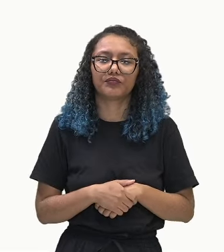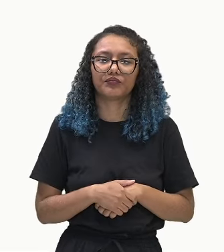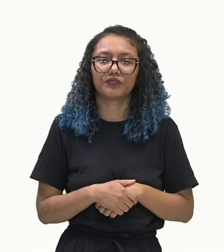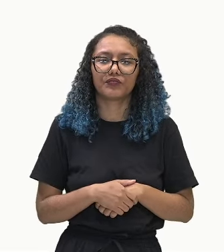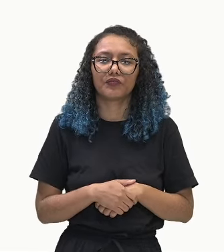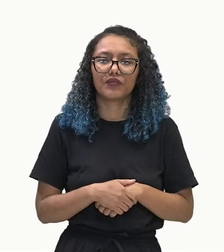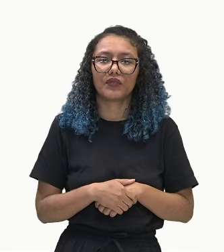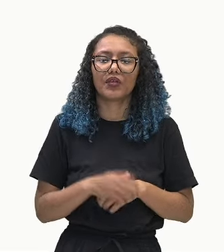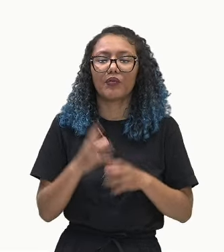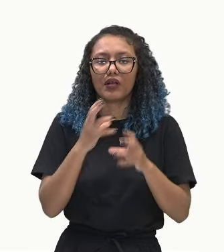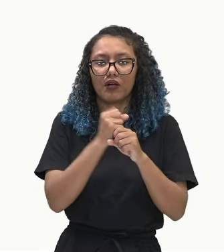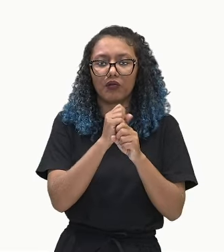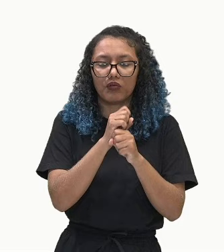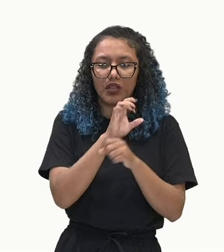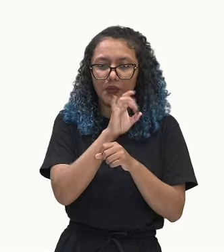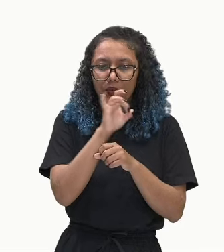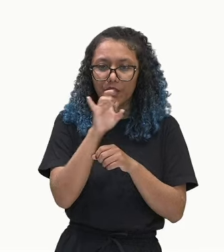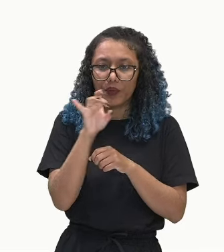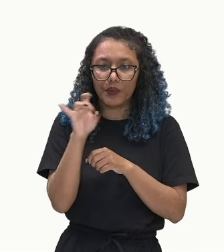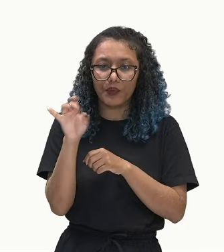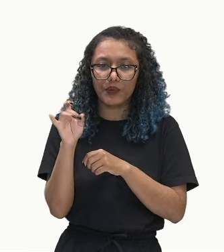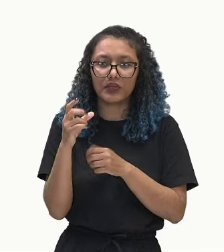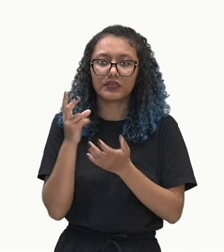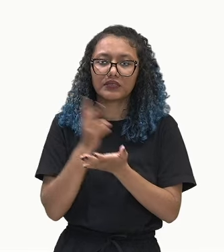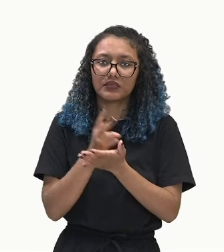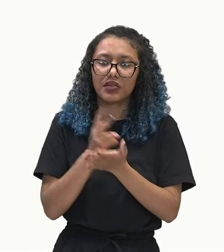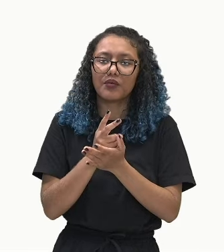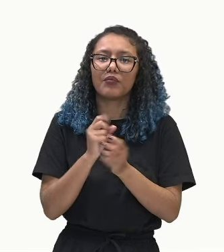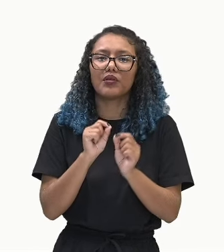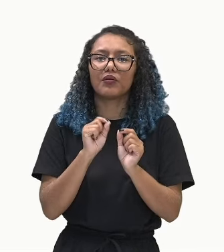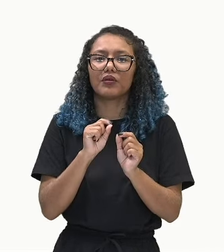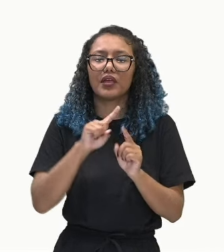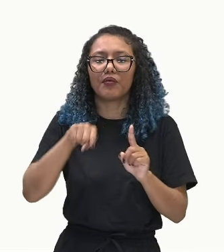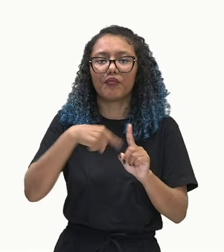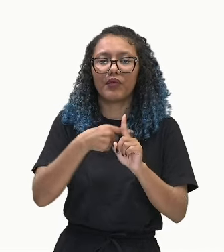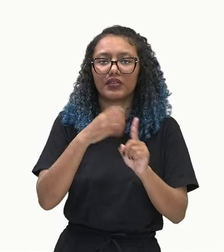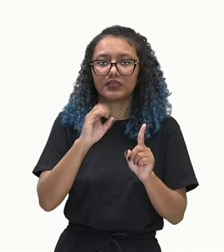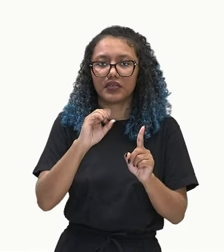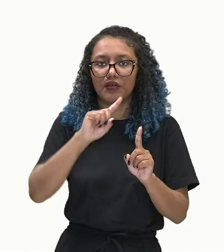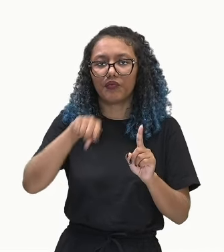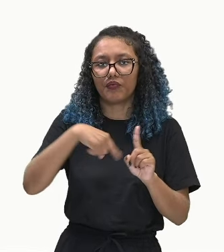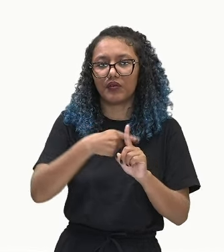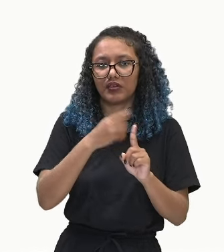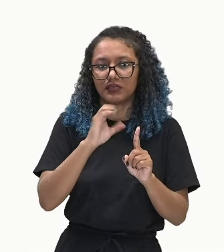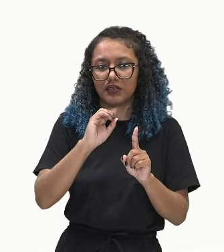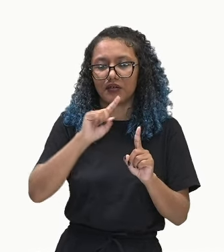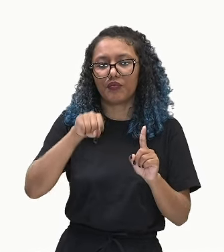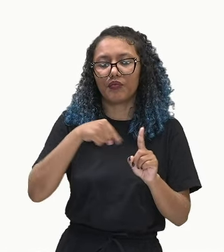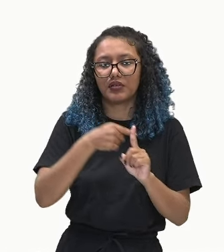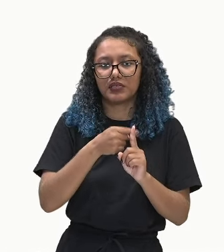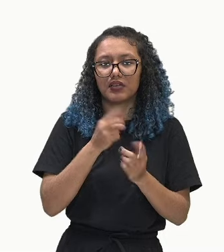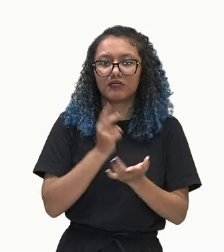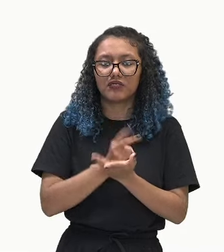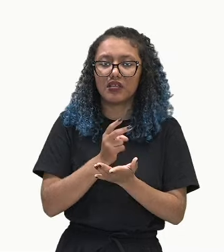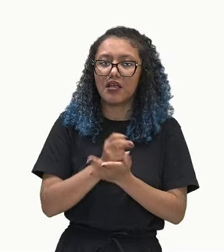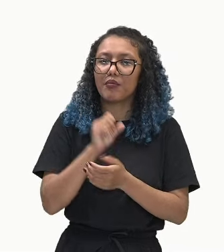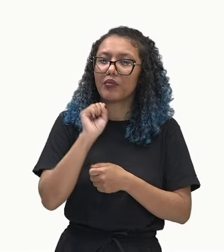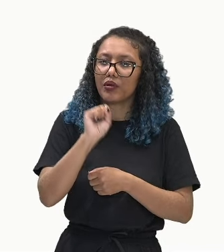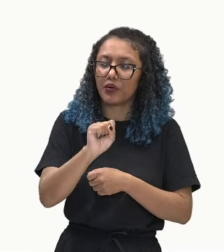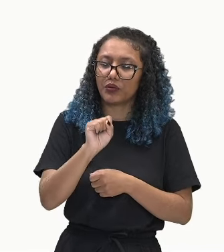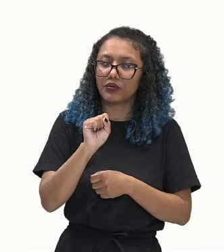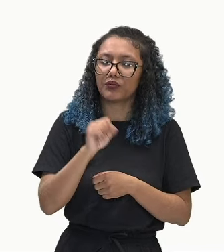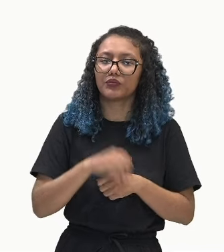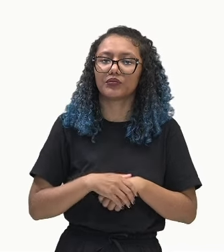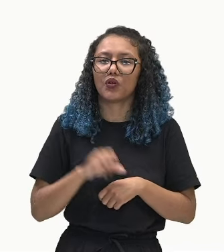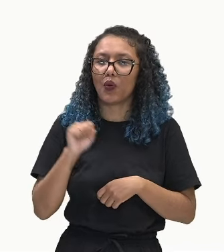cada um dos termos, a gente sempre vai somando zero. Então, sempre vai ser igual a 8 os